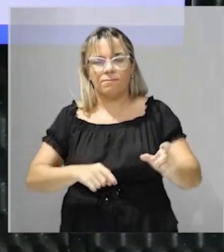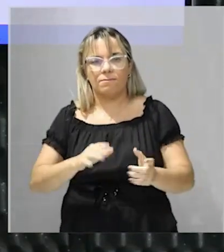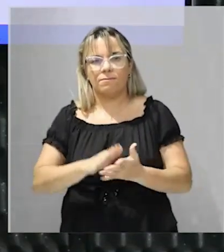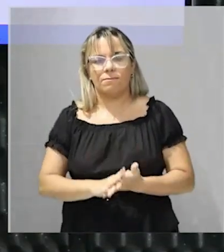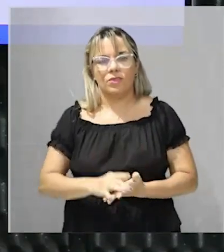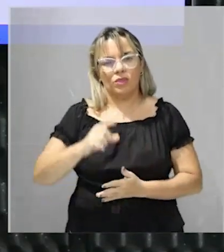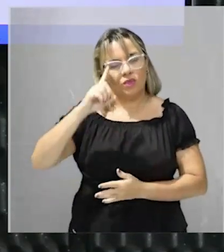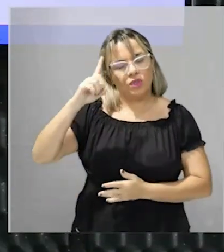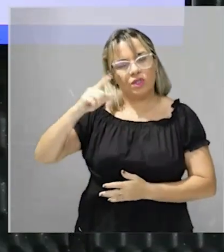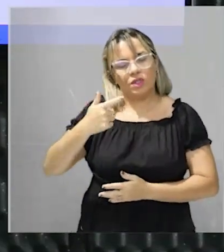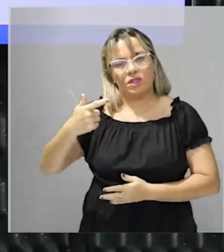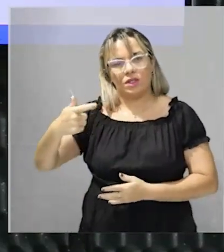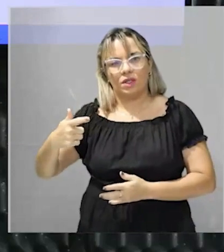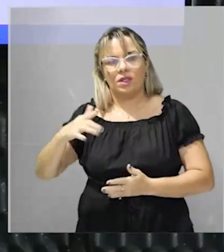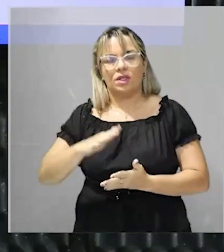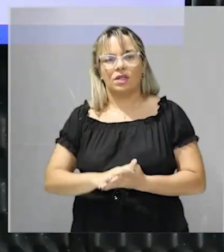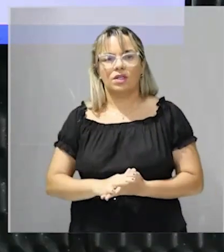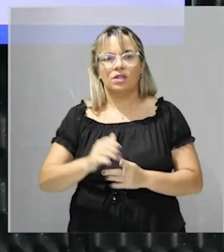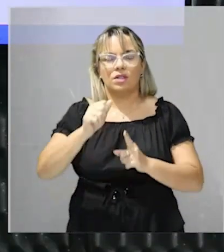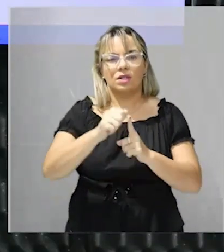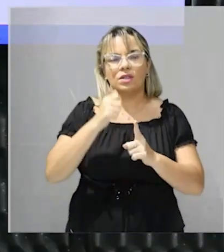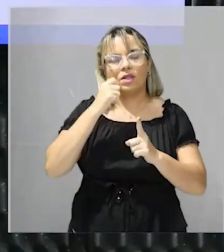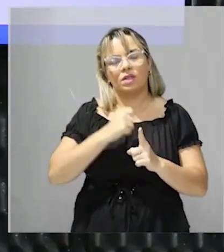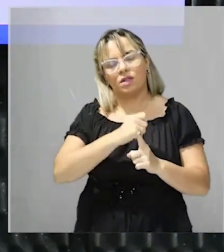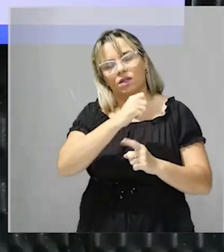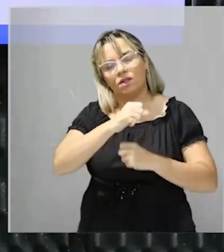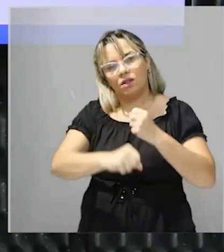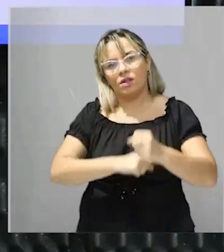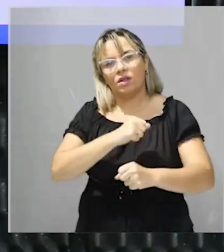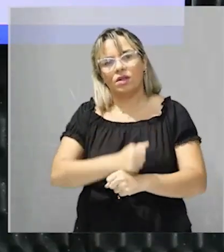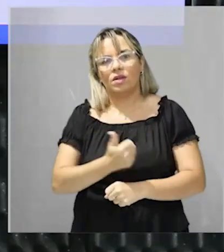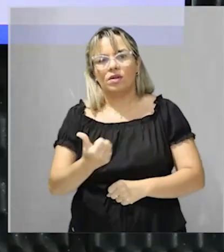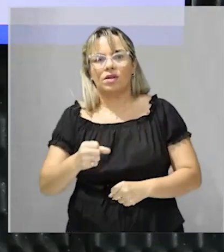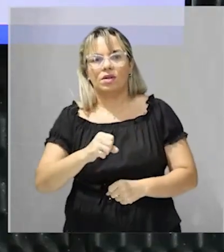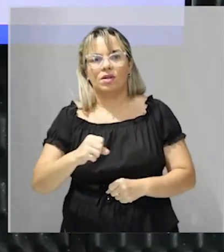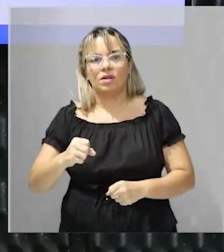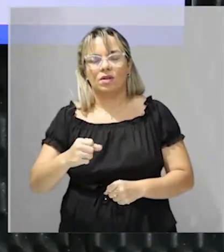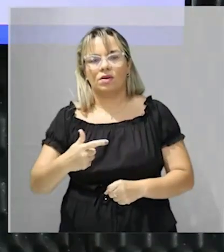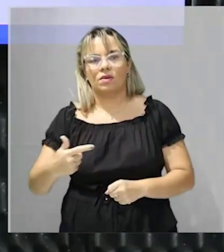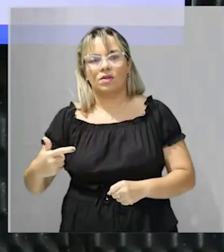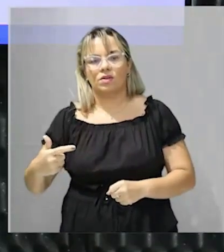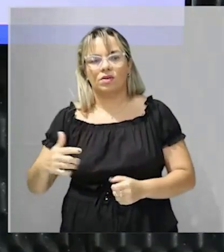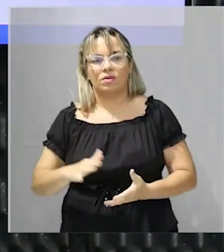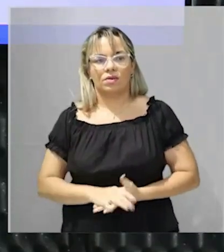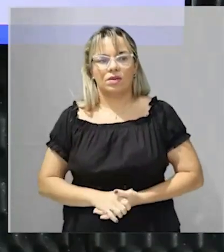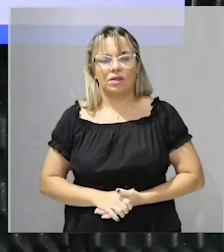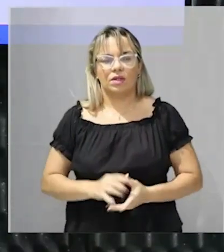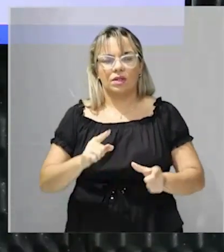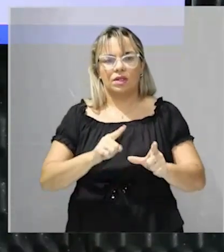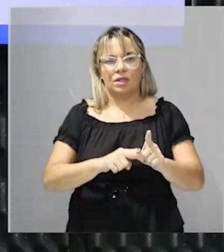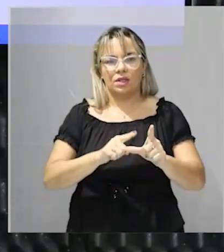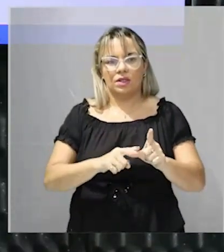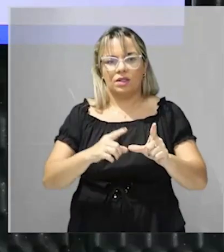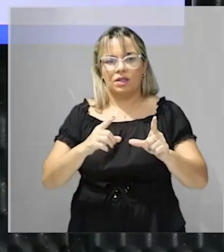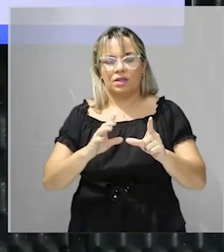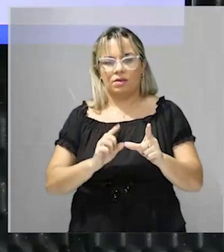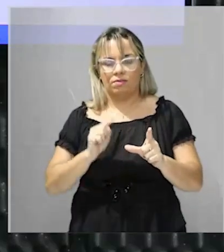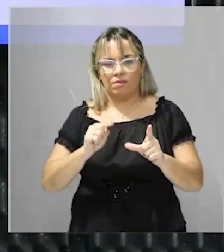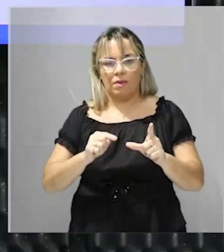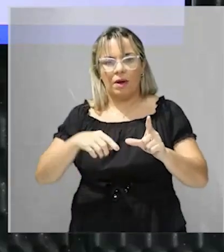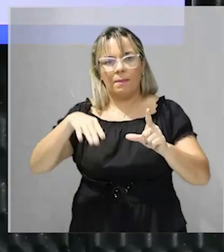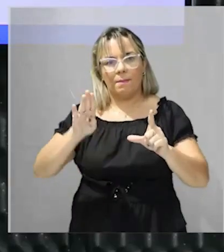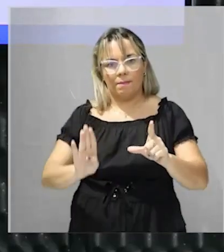de 1822 então resposta letra a B de bola ok temos aqui a quarta questão